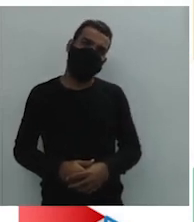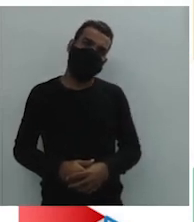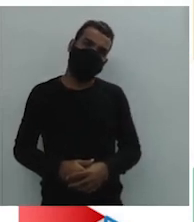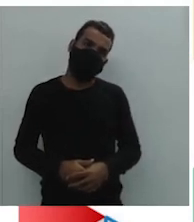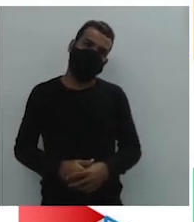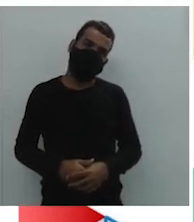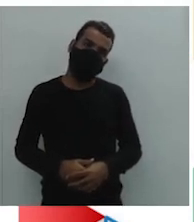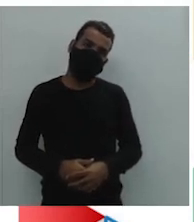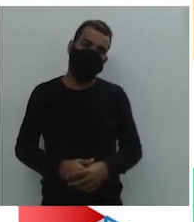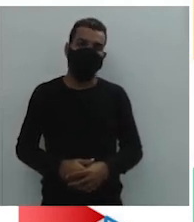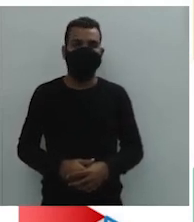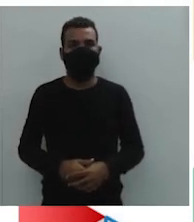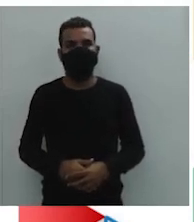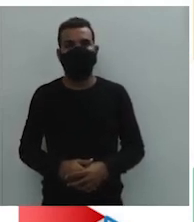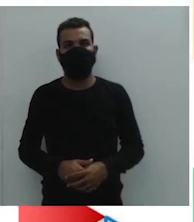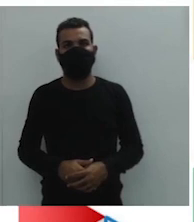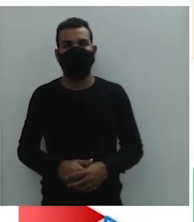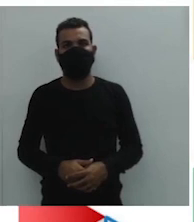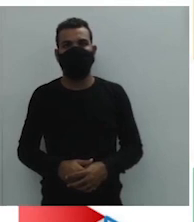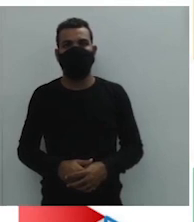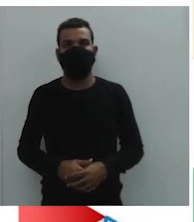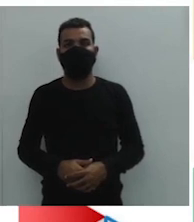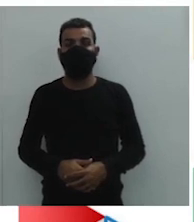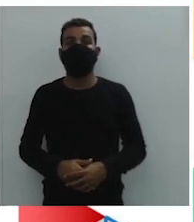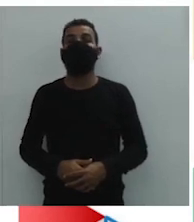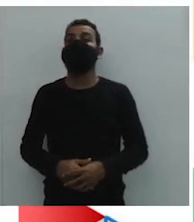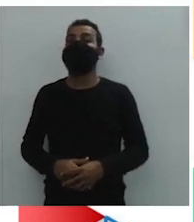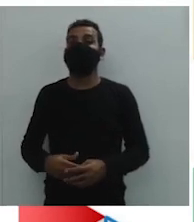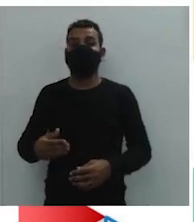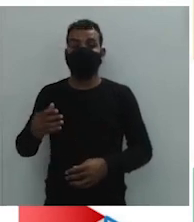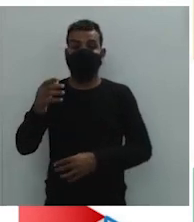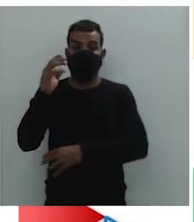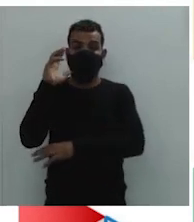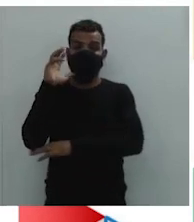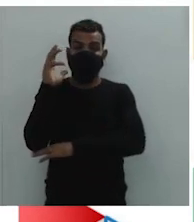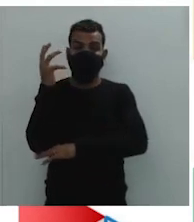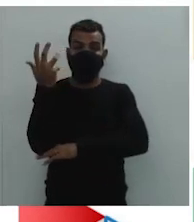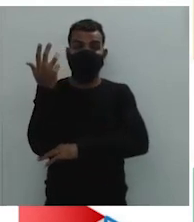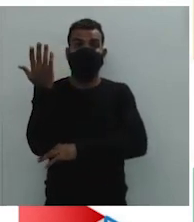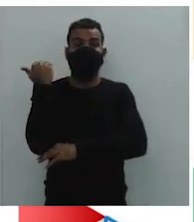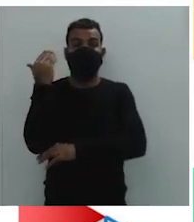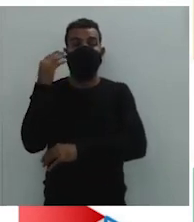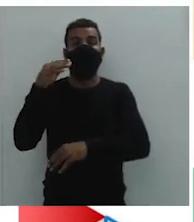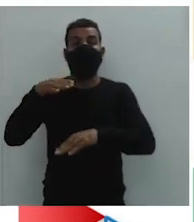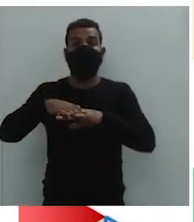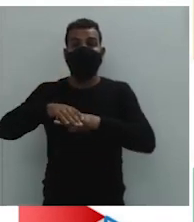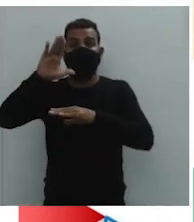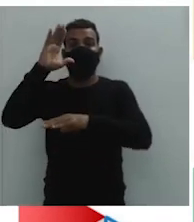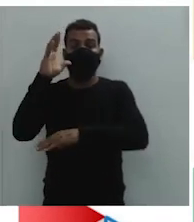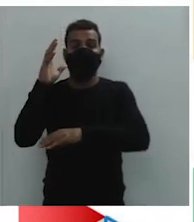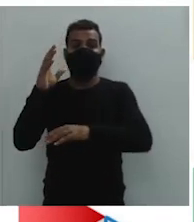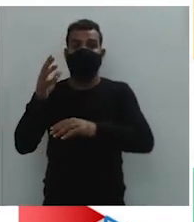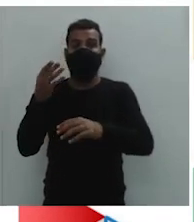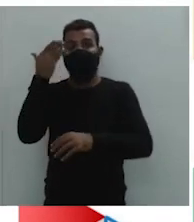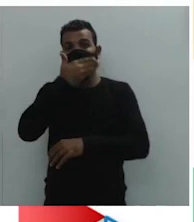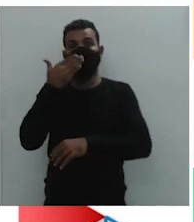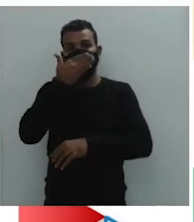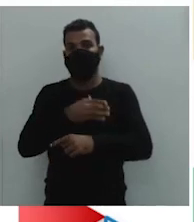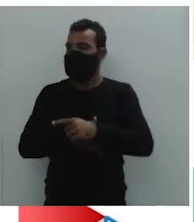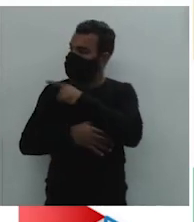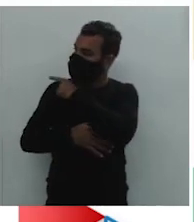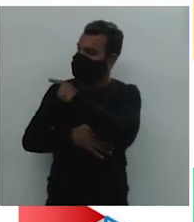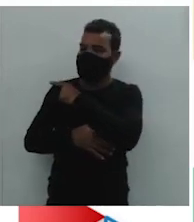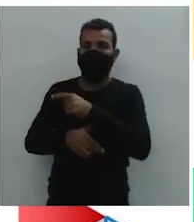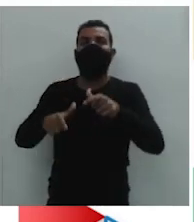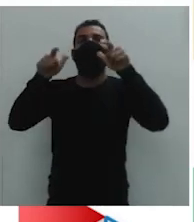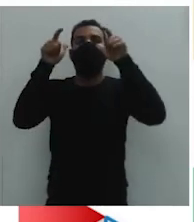comigo, mostra as áreas de plantação onde tinha o maior foco, certo? Das plantações de açúcar. Isso entre o